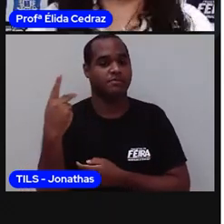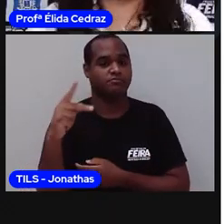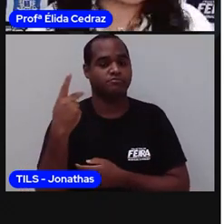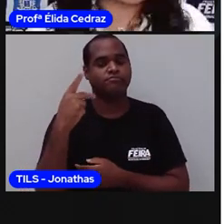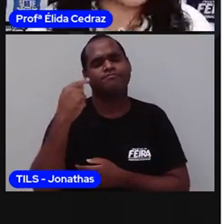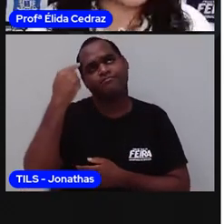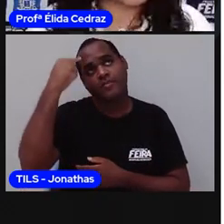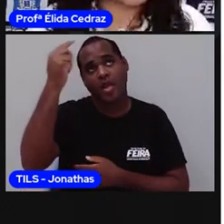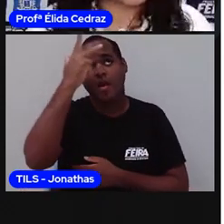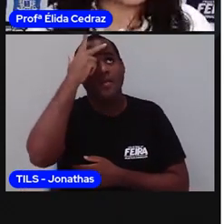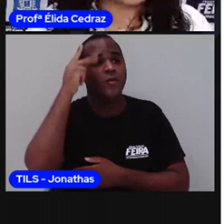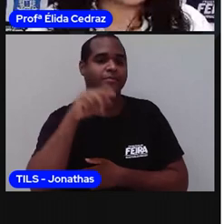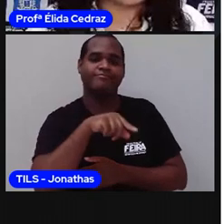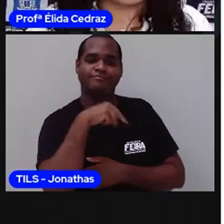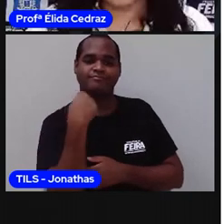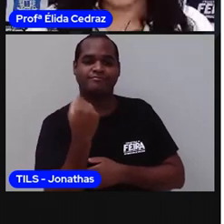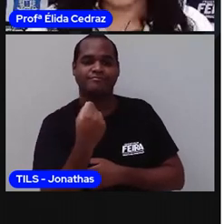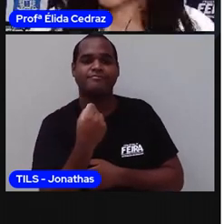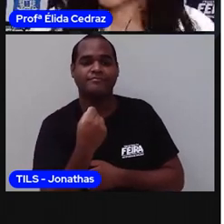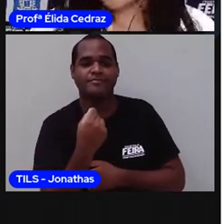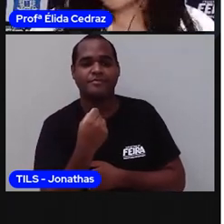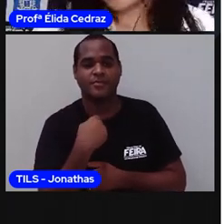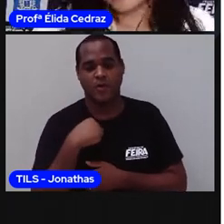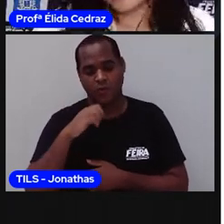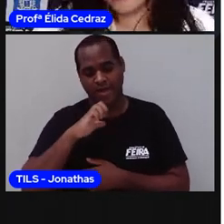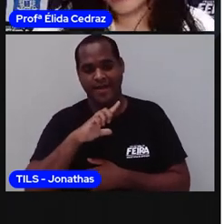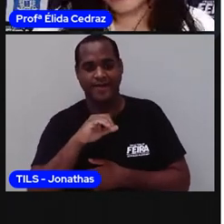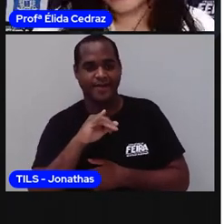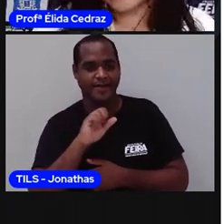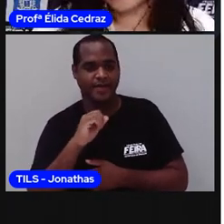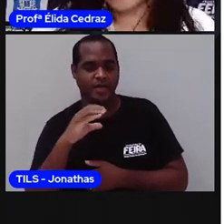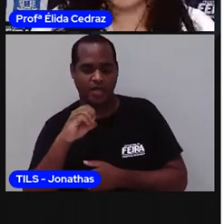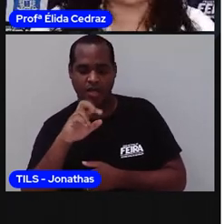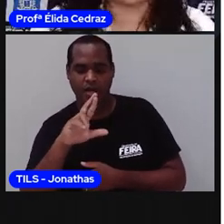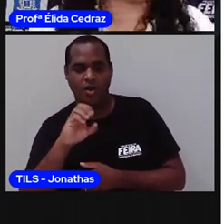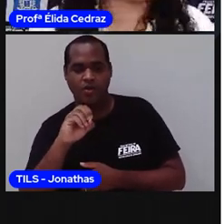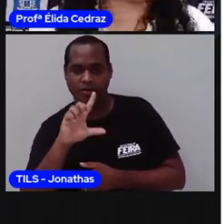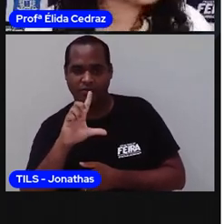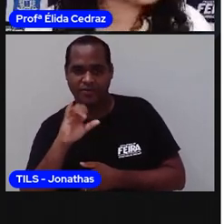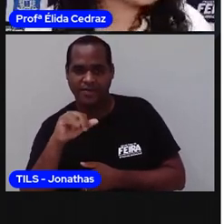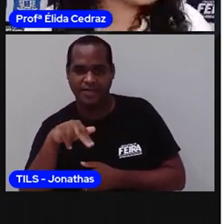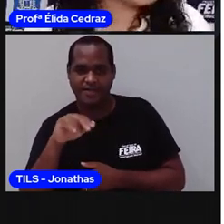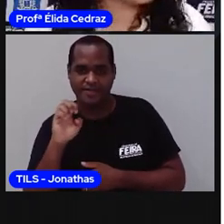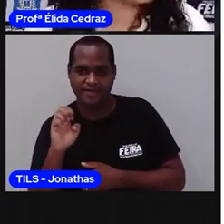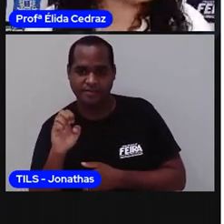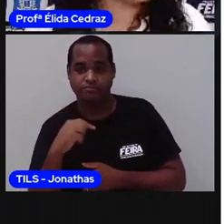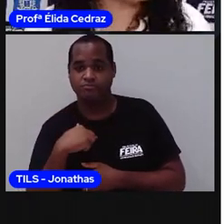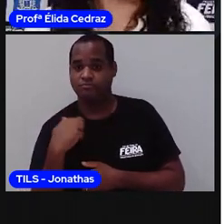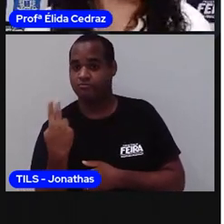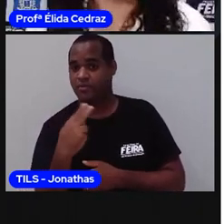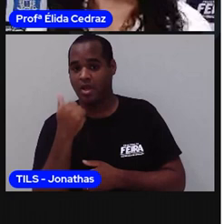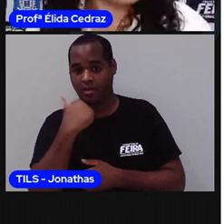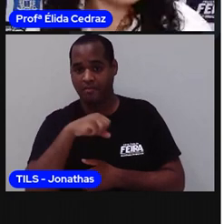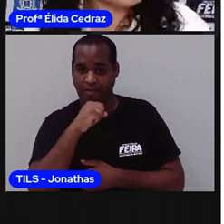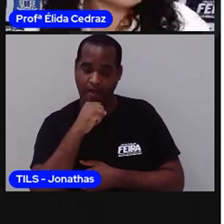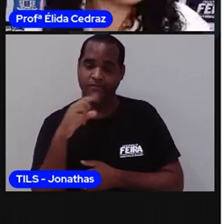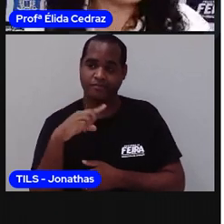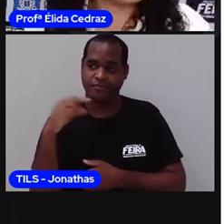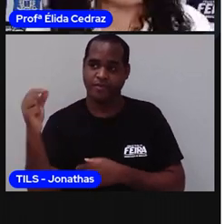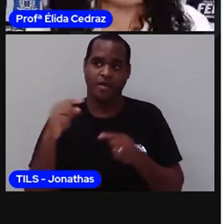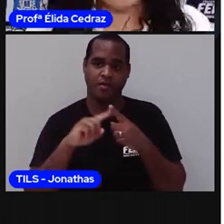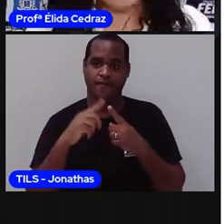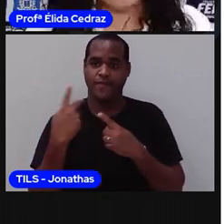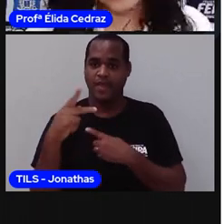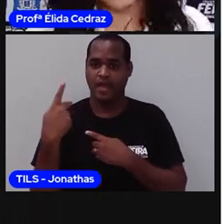alguém escolheu para nós. Eu me chamo Elida Carolina. O nome foi escolhido pela minha mãe em homenagem